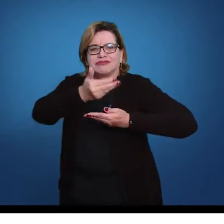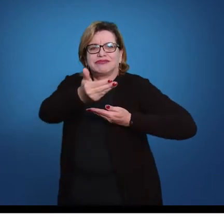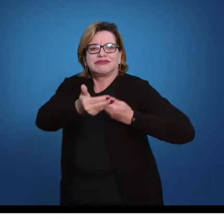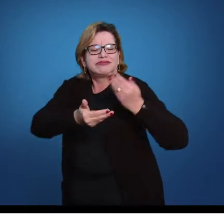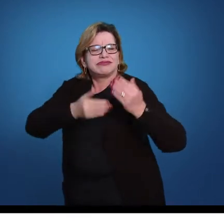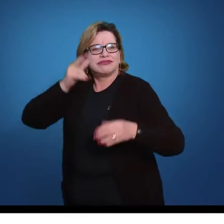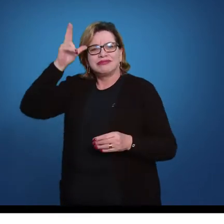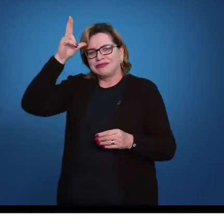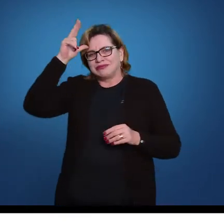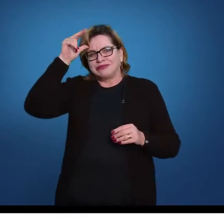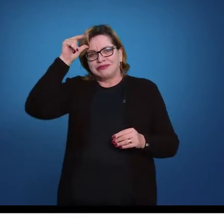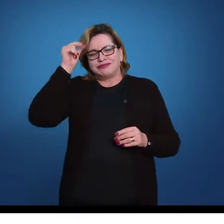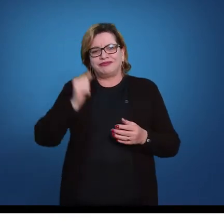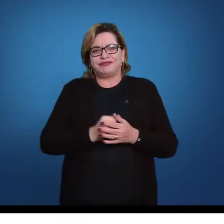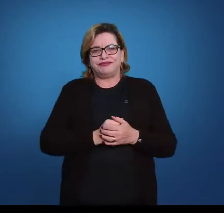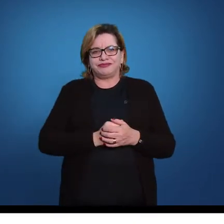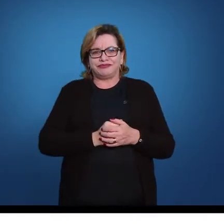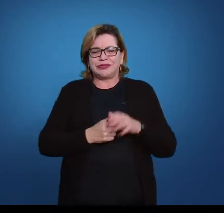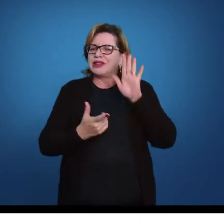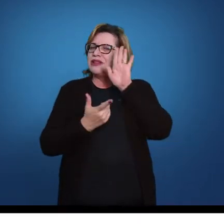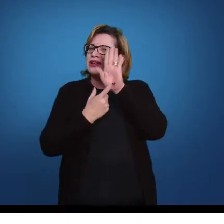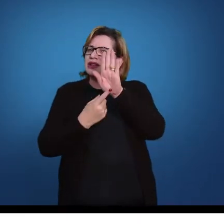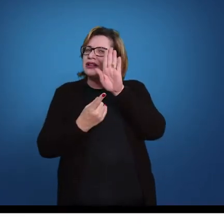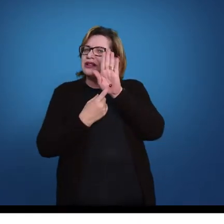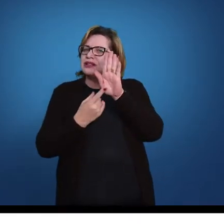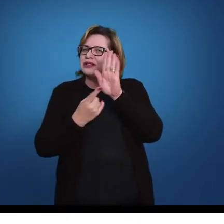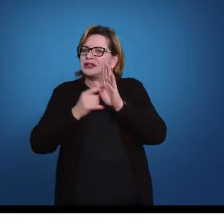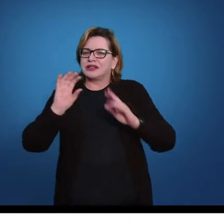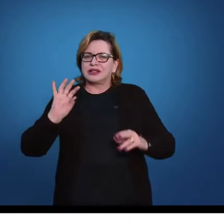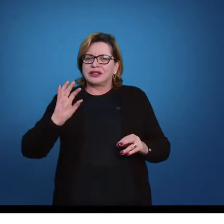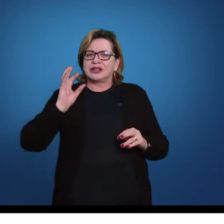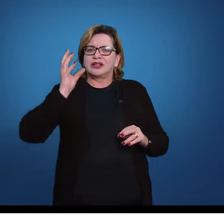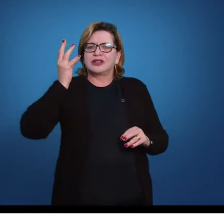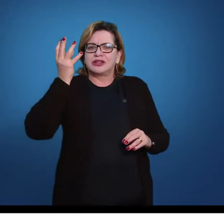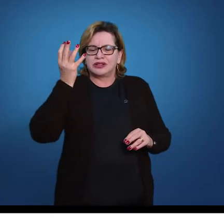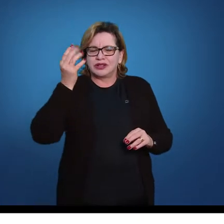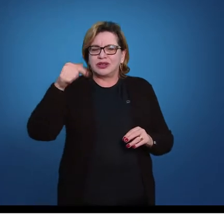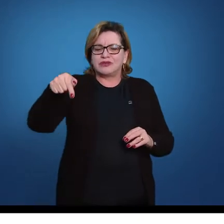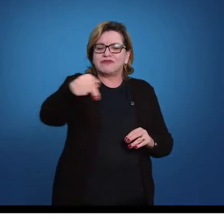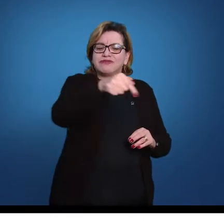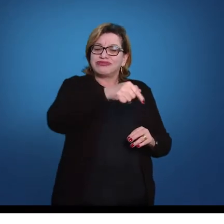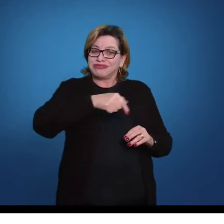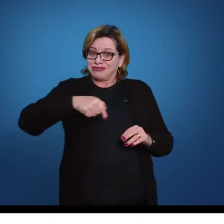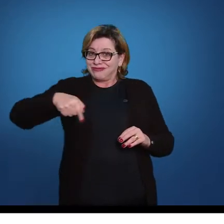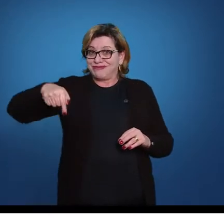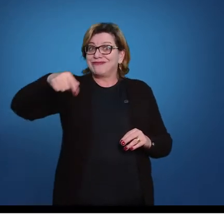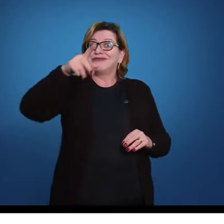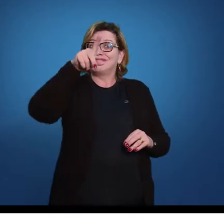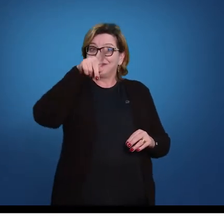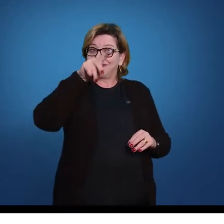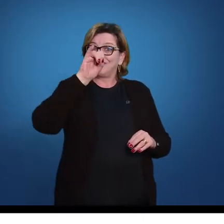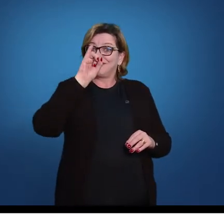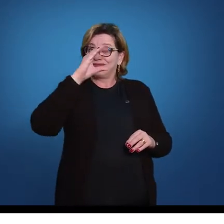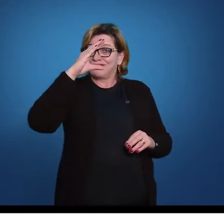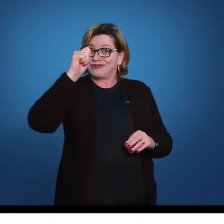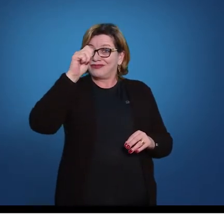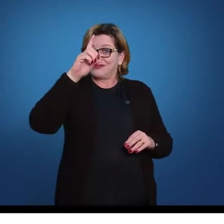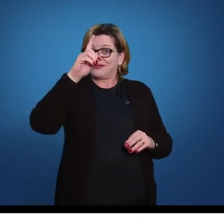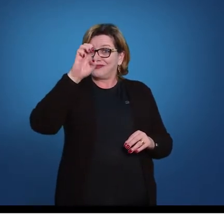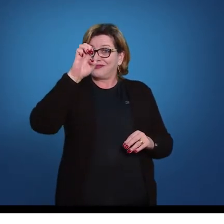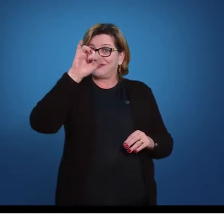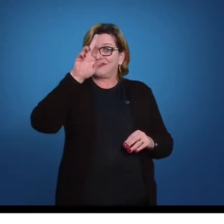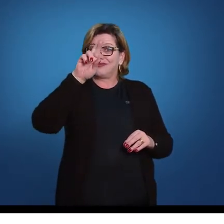cavalo. Essas apresentações aconteciam em um picadeiro redondo e em um local